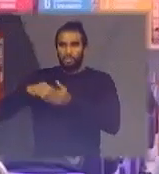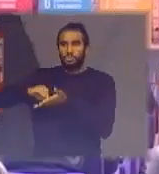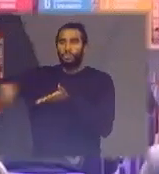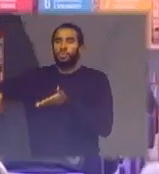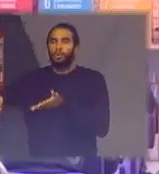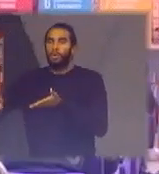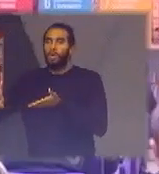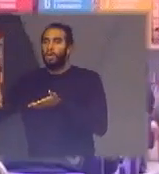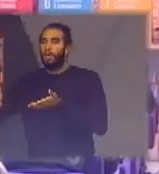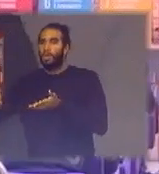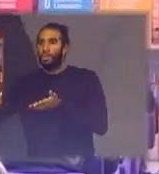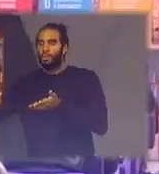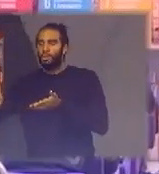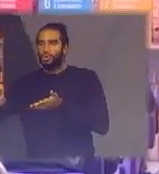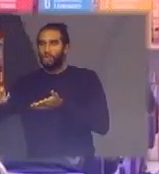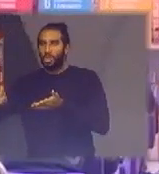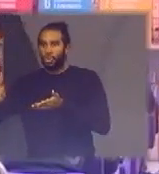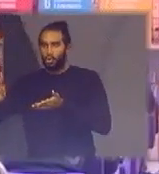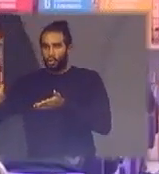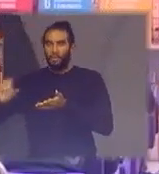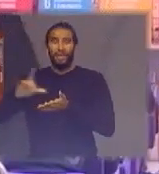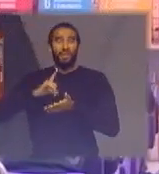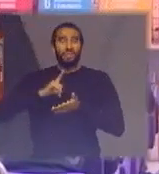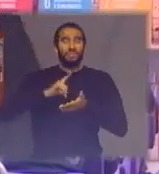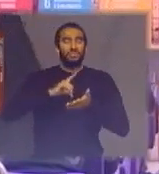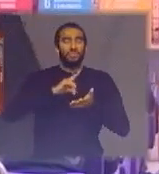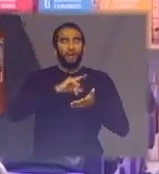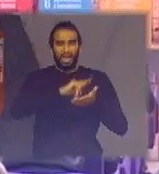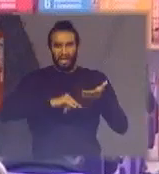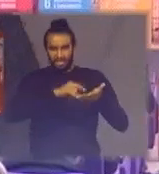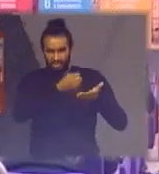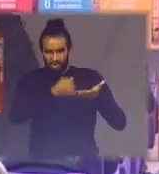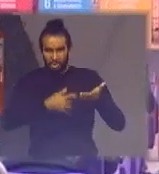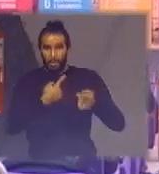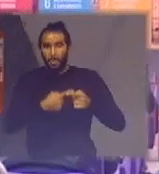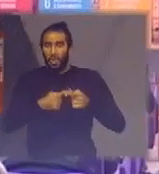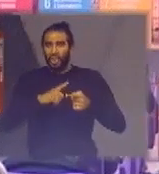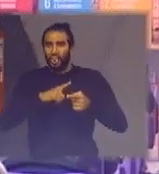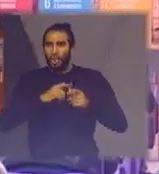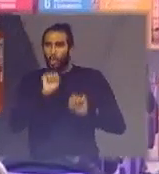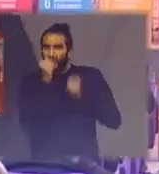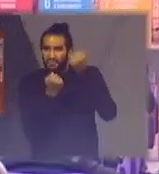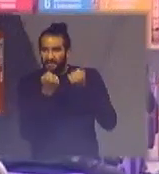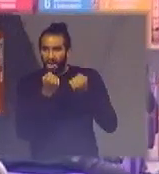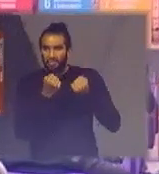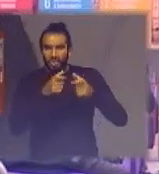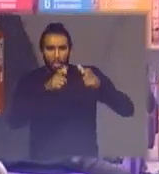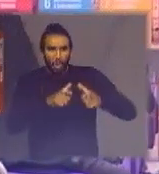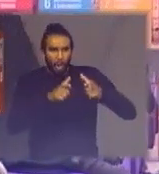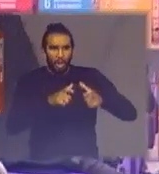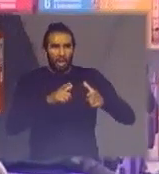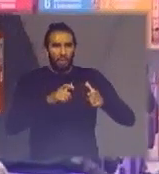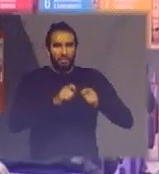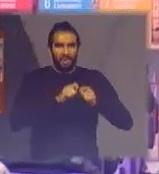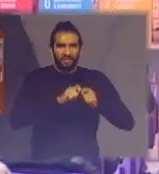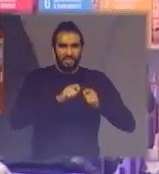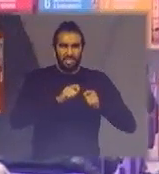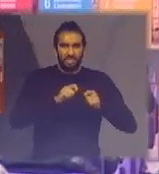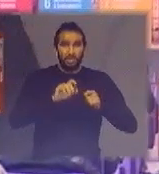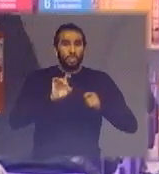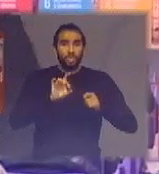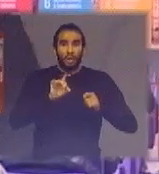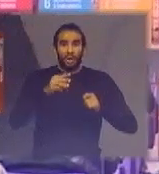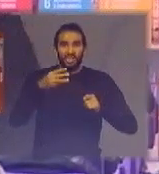e nós fizemos toda a cartilha em Brasília para tirar o vidro porque nós não temos uma fábrica uma instalação de reciclagem de vidro a menos de mil quilômetros daqui